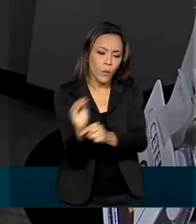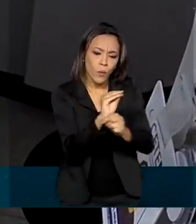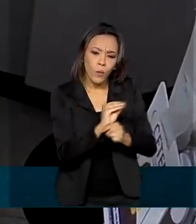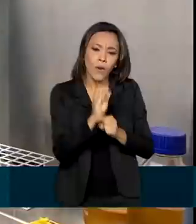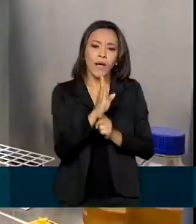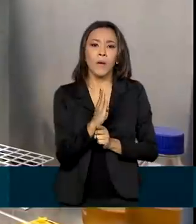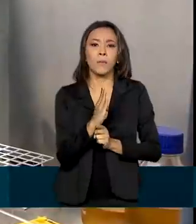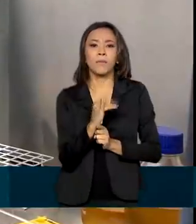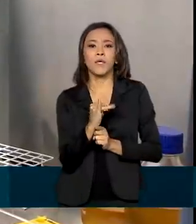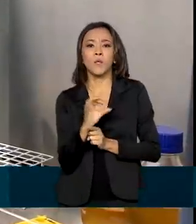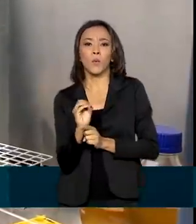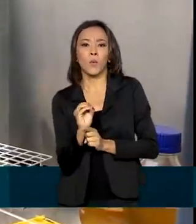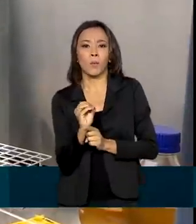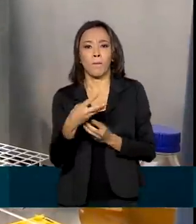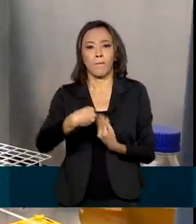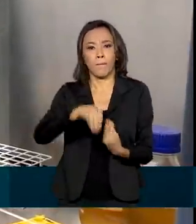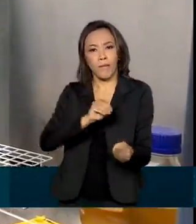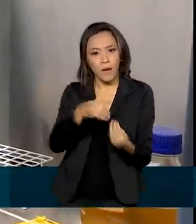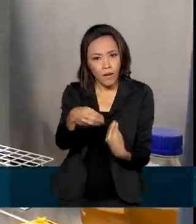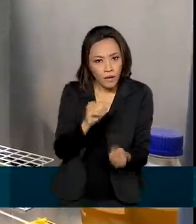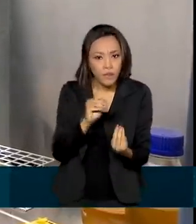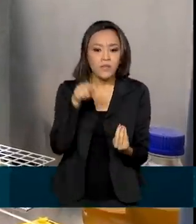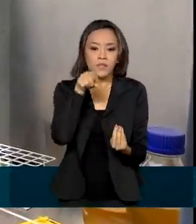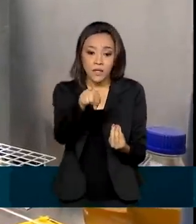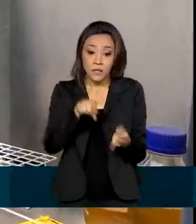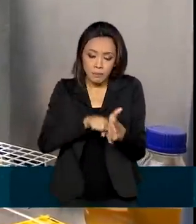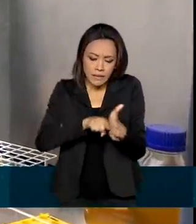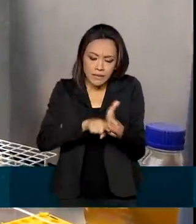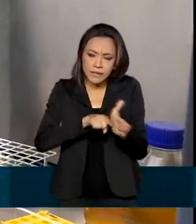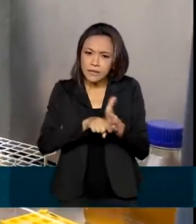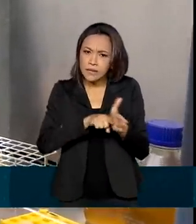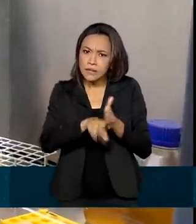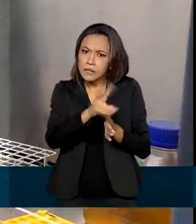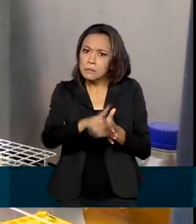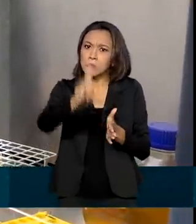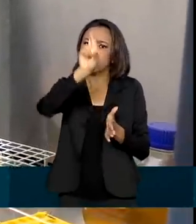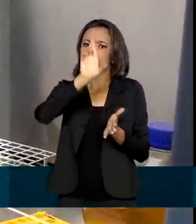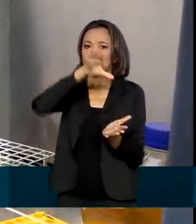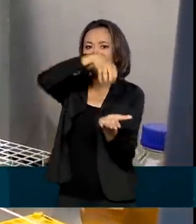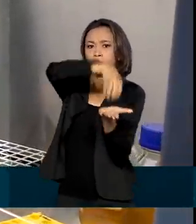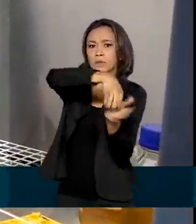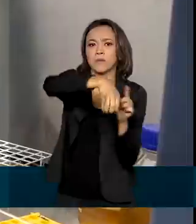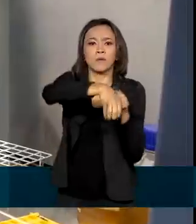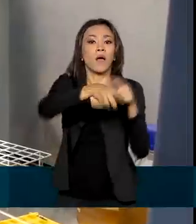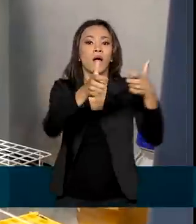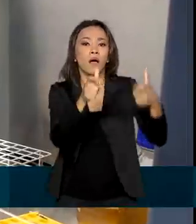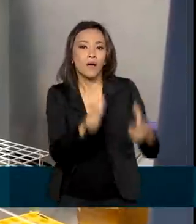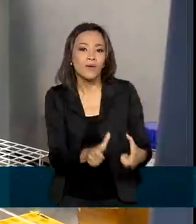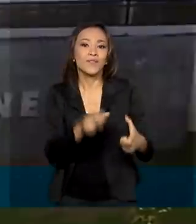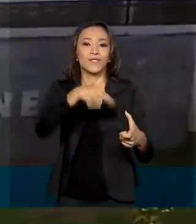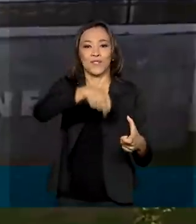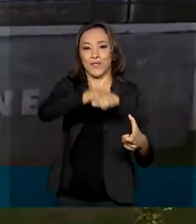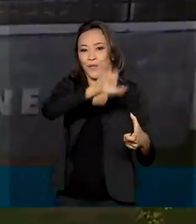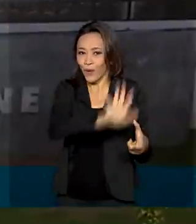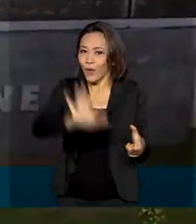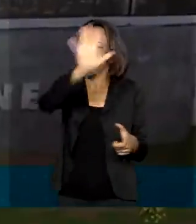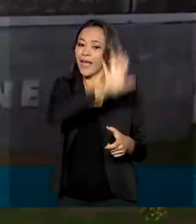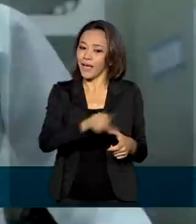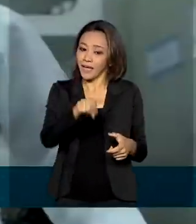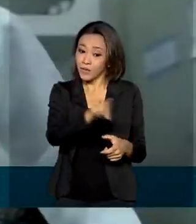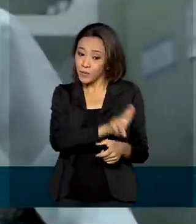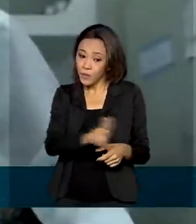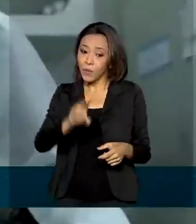bioplástico, que vem sendo desenvolvido no Centro de Tecnologias Estratégicas do Nordeste, o